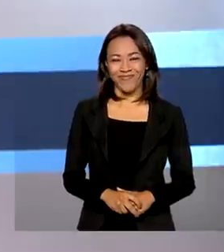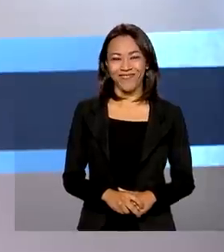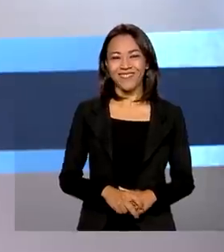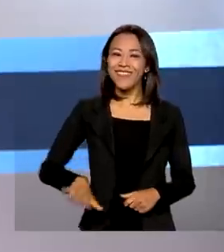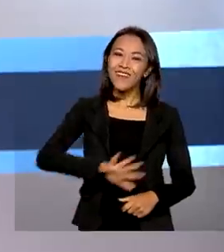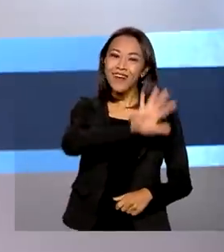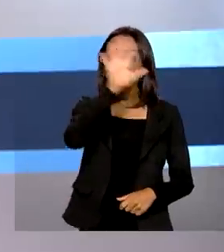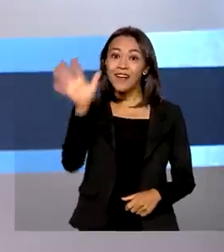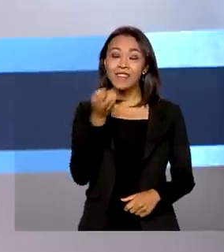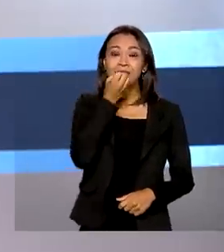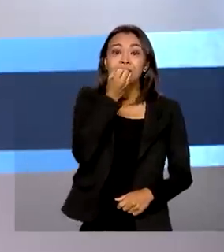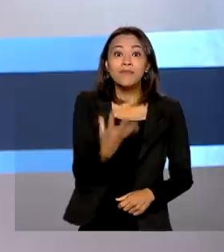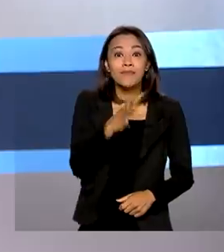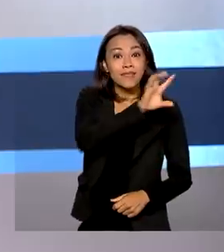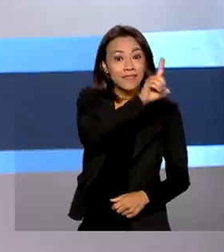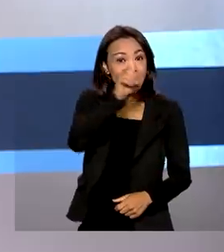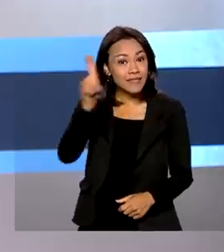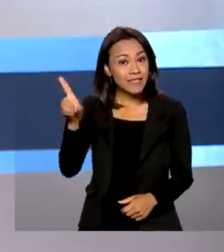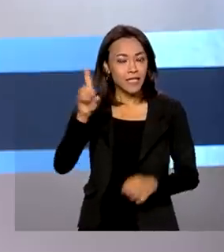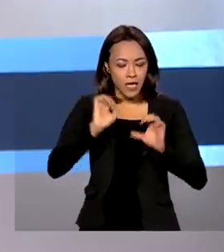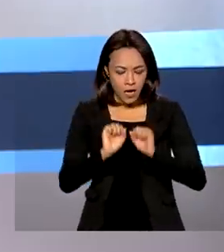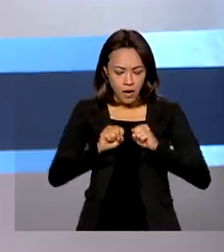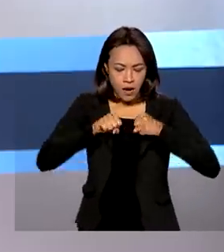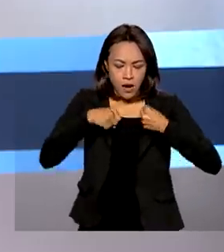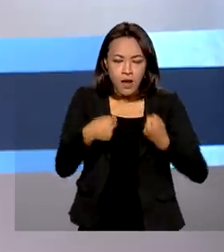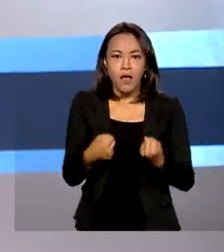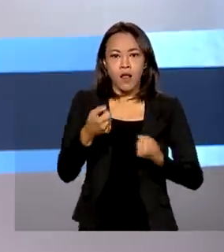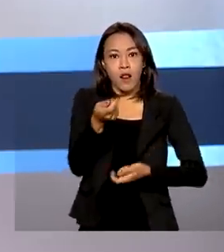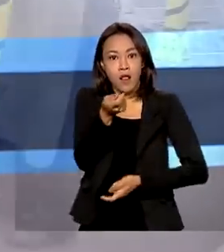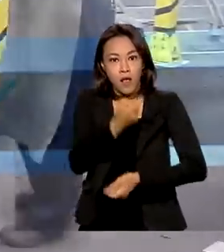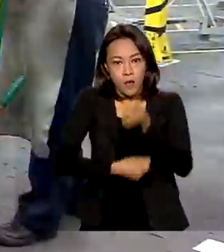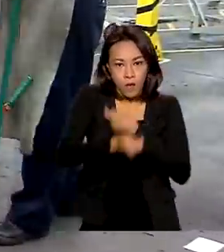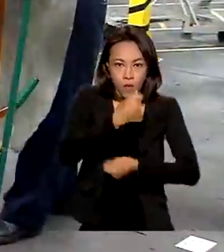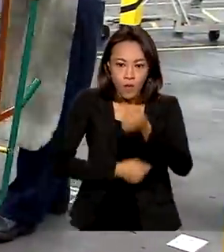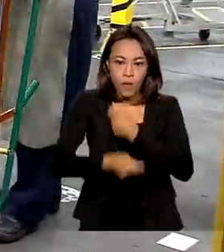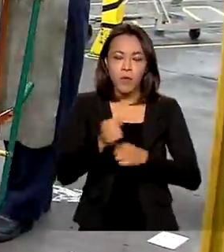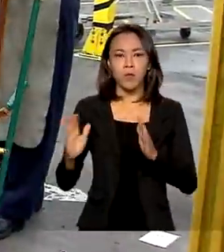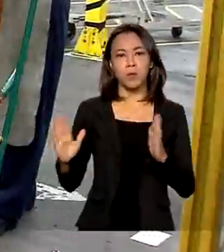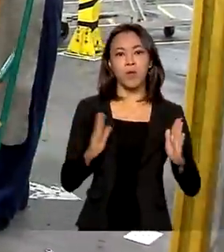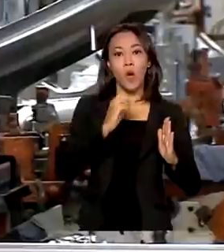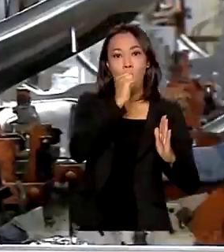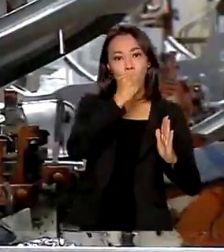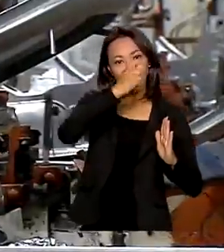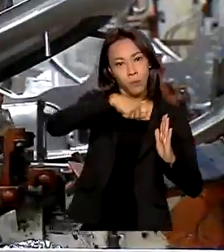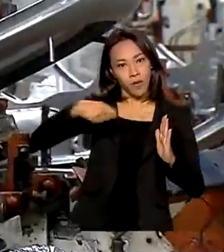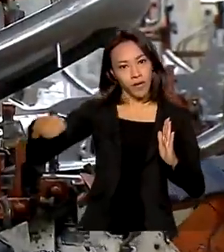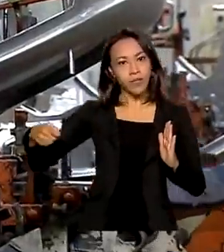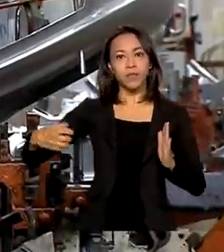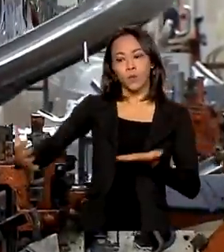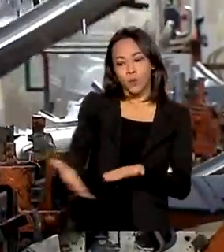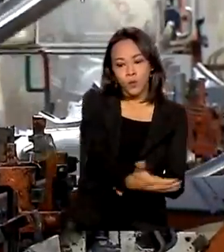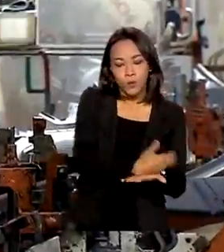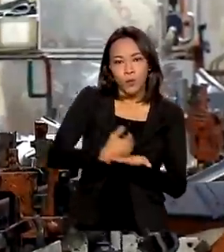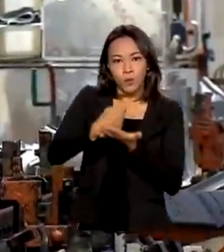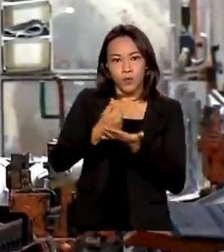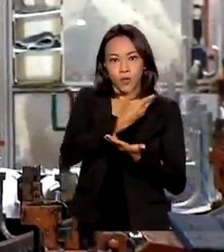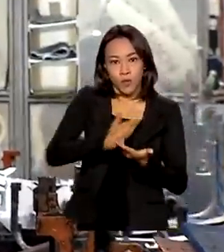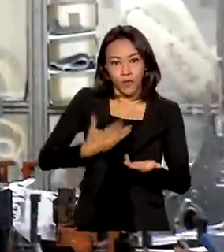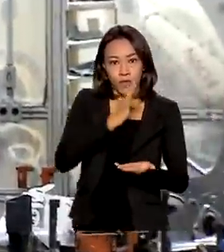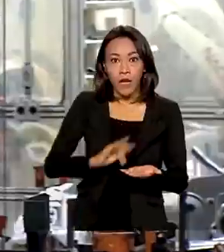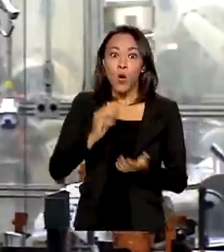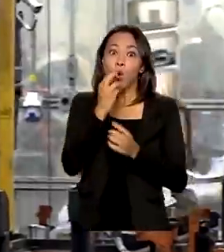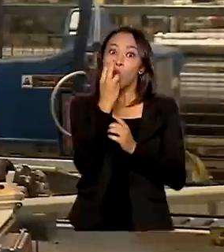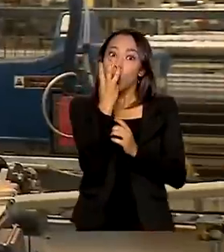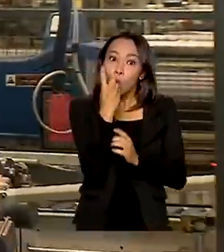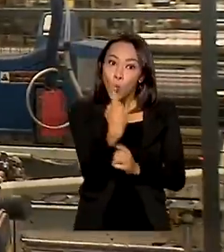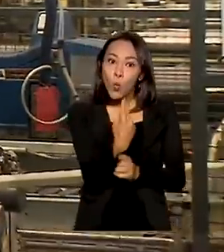Olá, bom dia! Recuperação da economia. Em oito meses, arrecadação federal chega a quase 1 trilhão